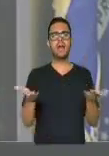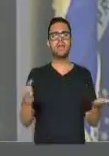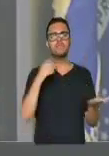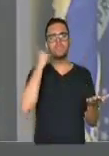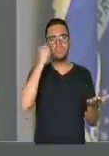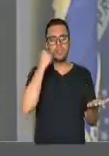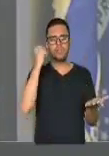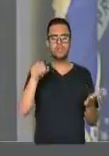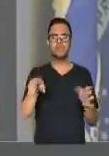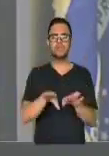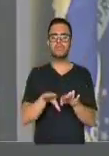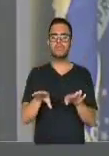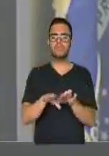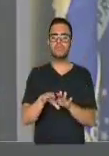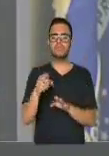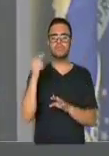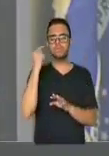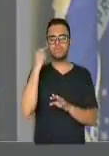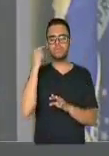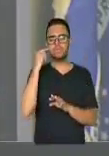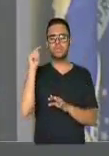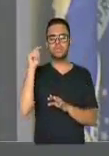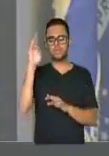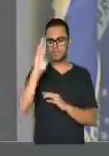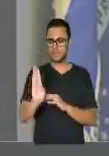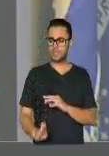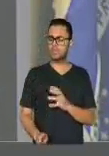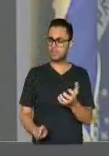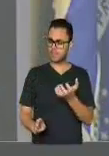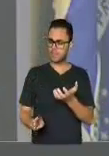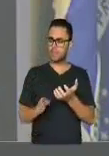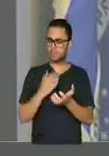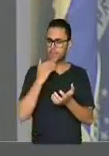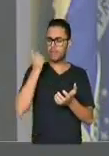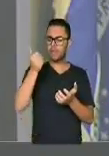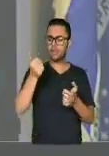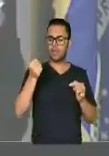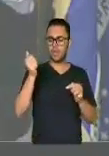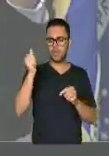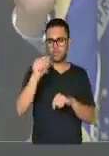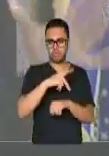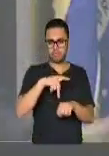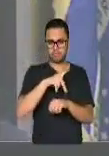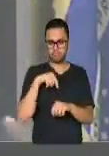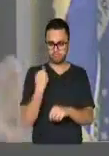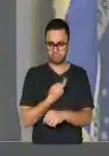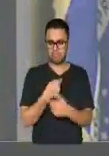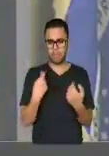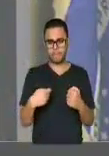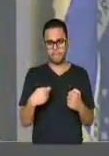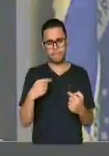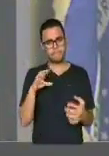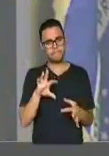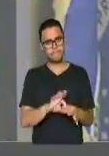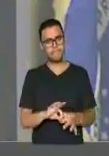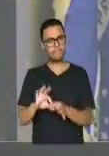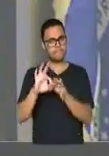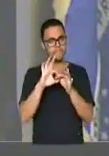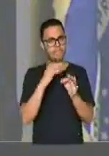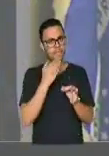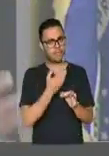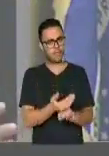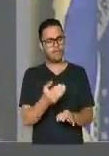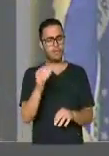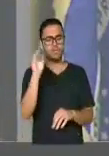senadores que pensam o Brasil, que querem o melhor do nosso país, nós temos que nos unir a favor do Brasil.